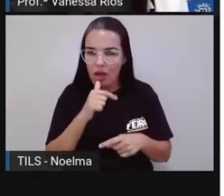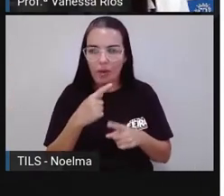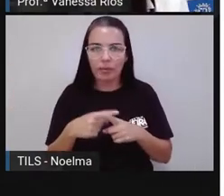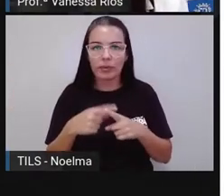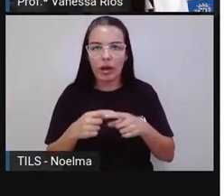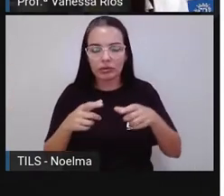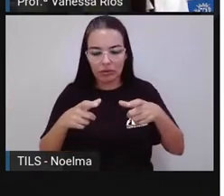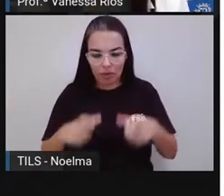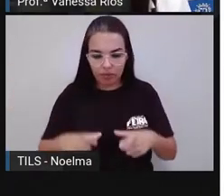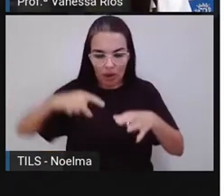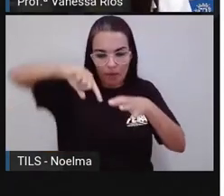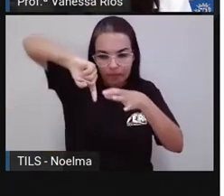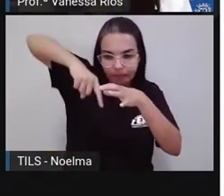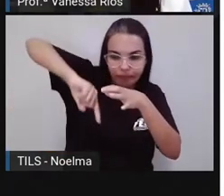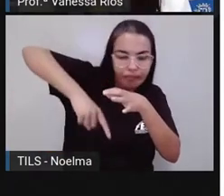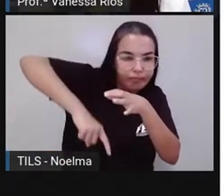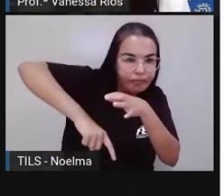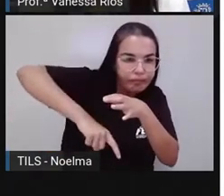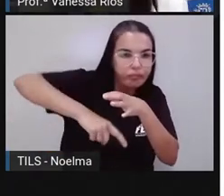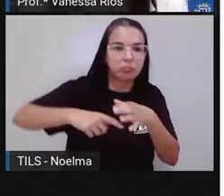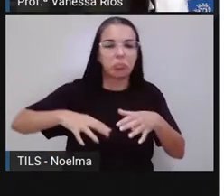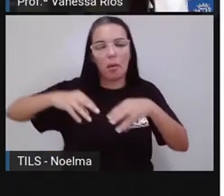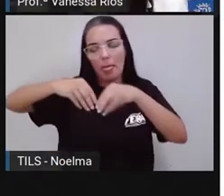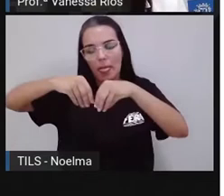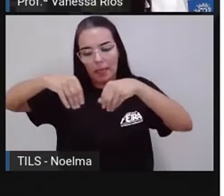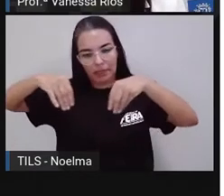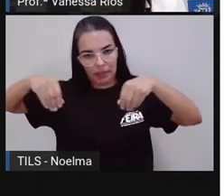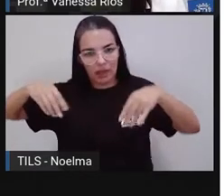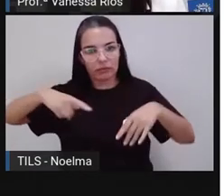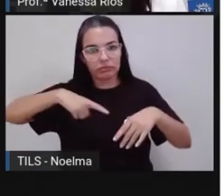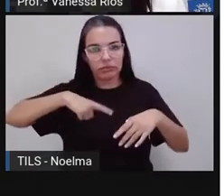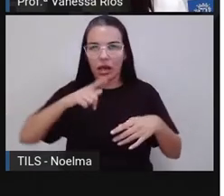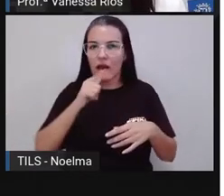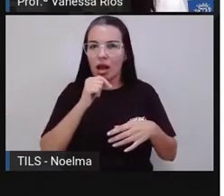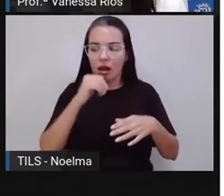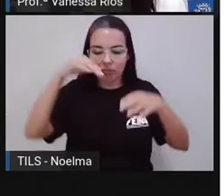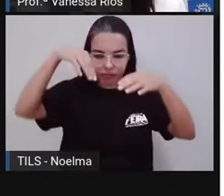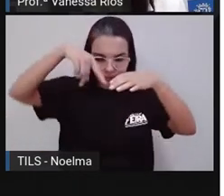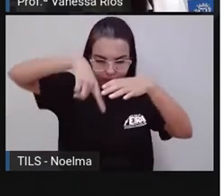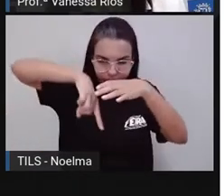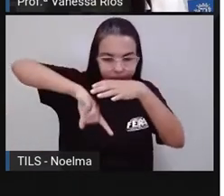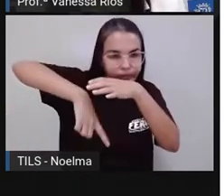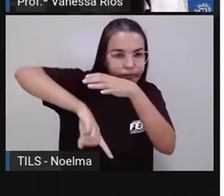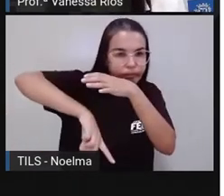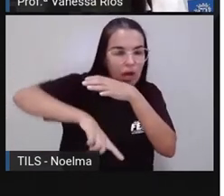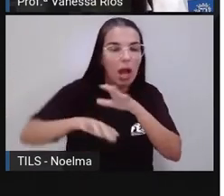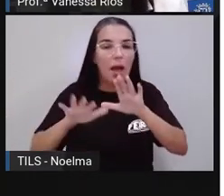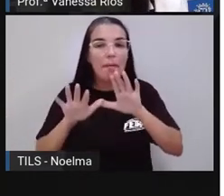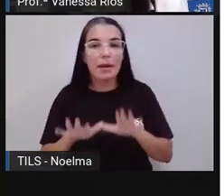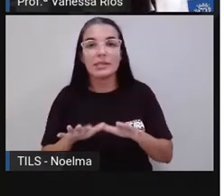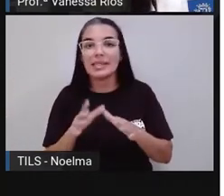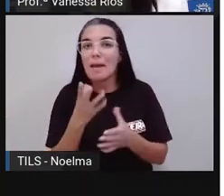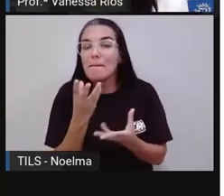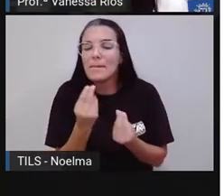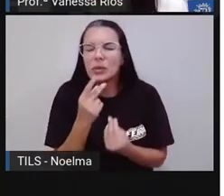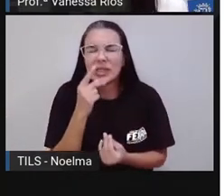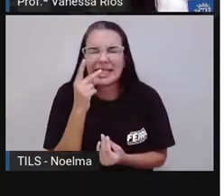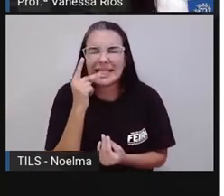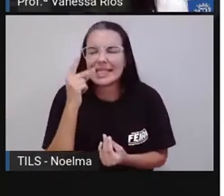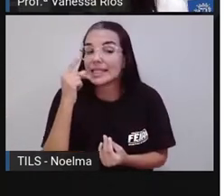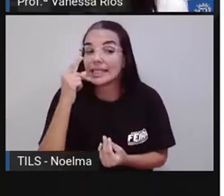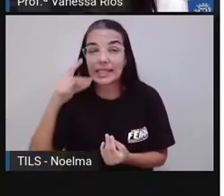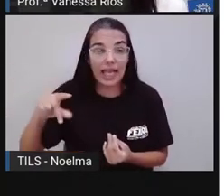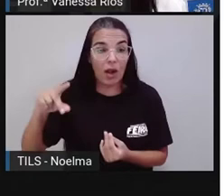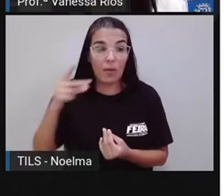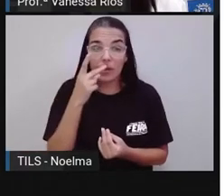terra, né? Por conta de uma depressão no terreno. Uma água está aí acumulada, mas é uma água uma salgada,